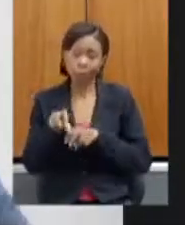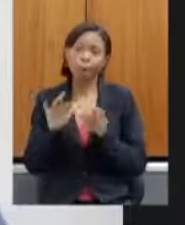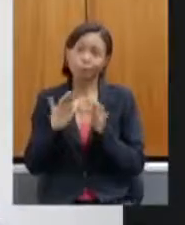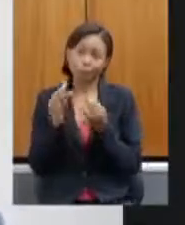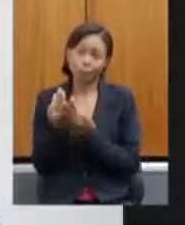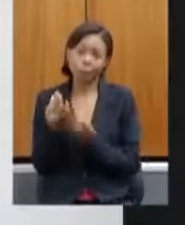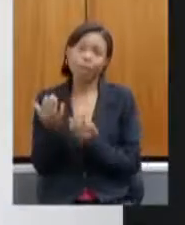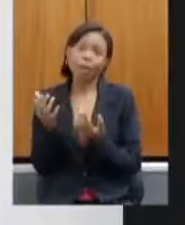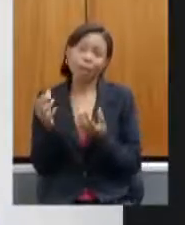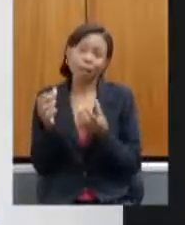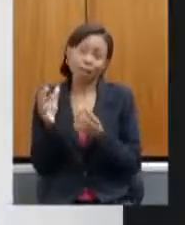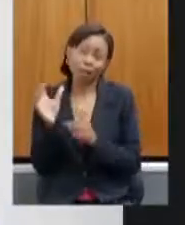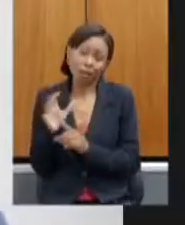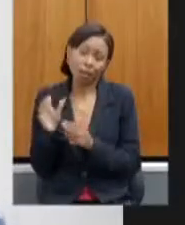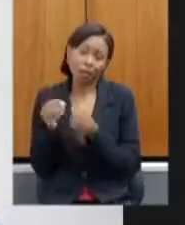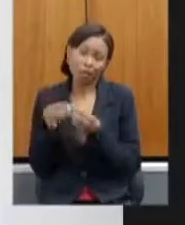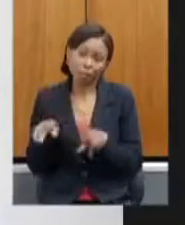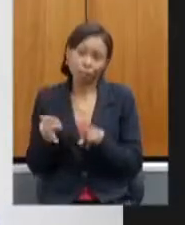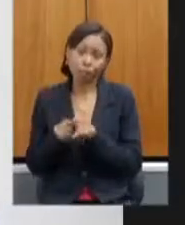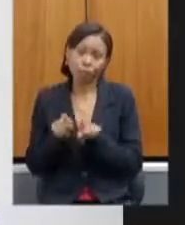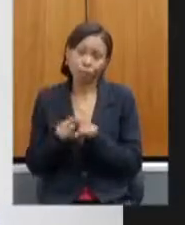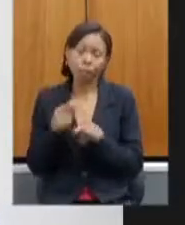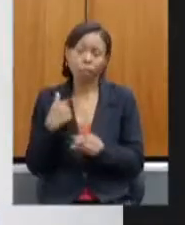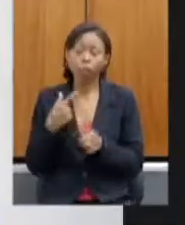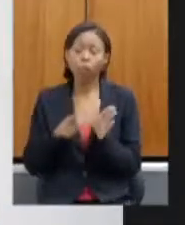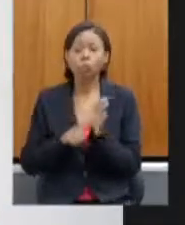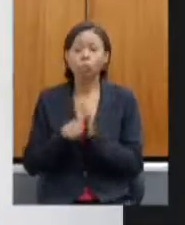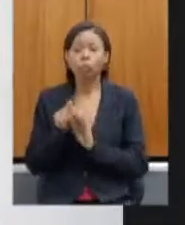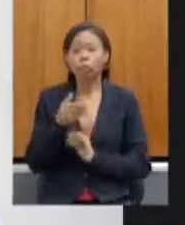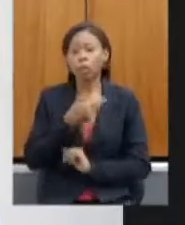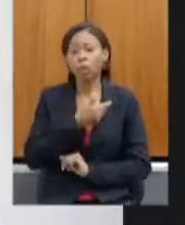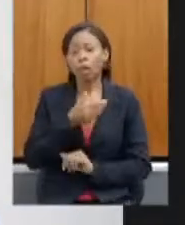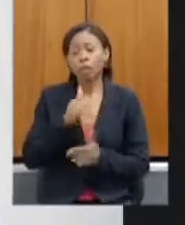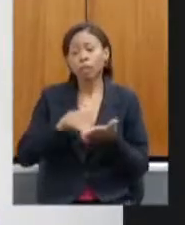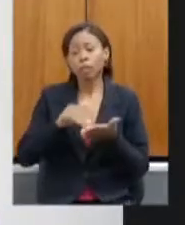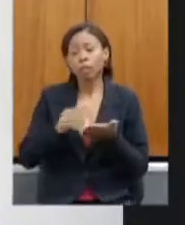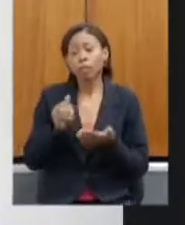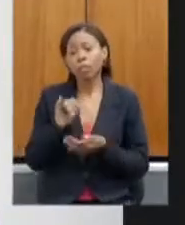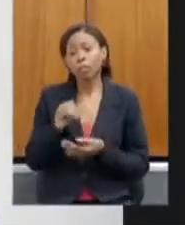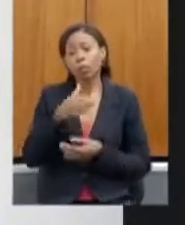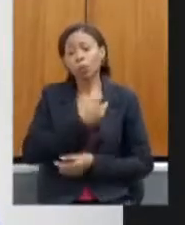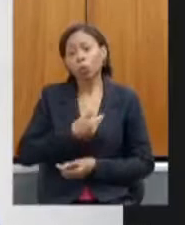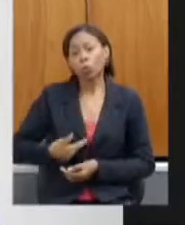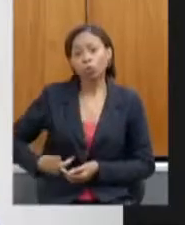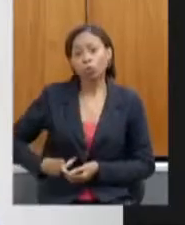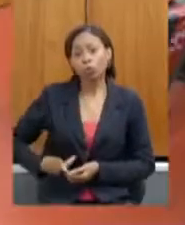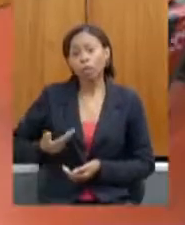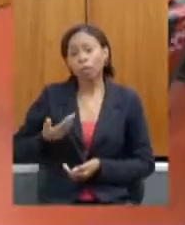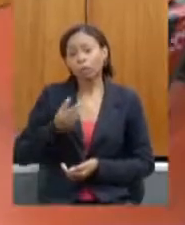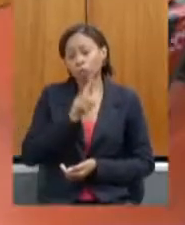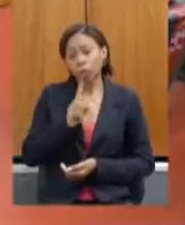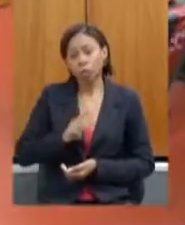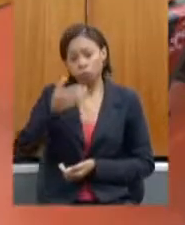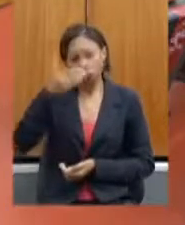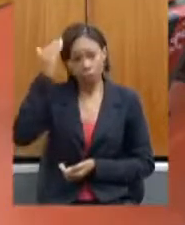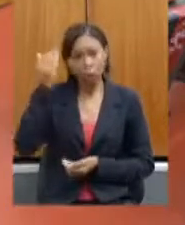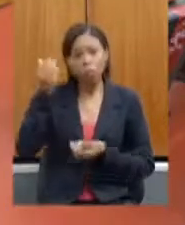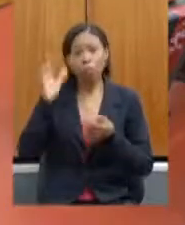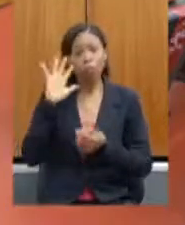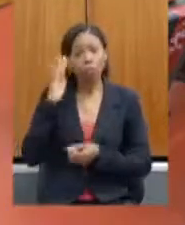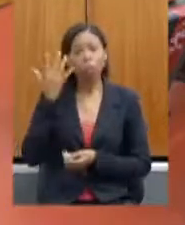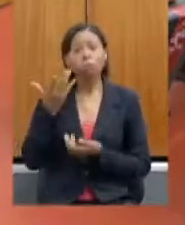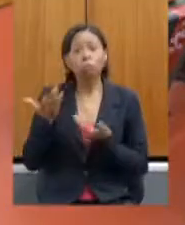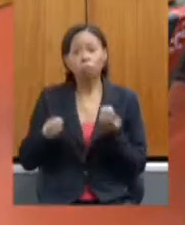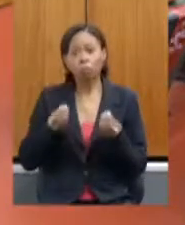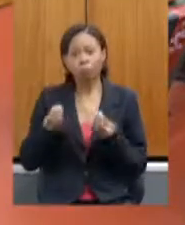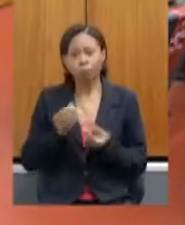secretária e se há essa discussão no interior do governo. No mais, agradecer a presença e muito obrigado. Muito obrigado, deputado